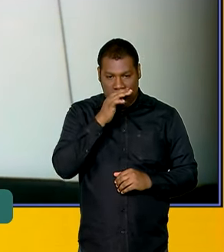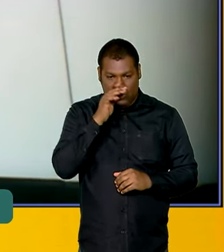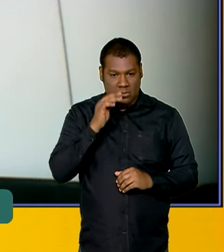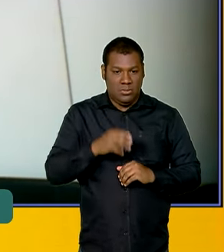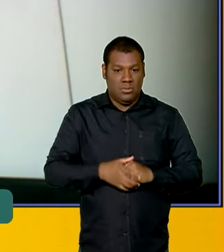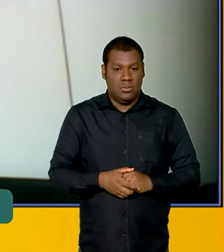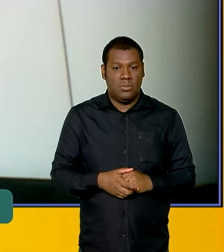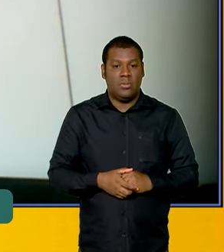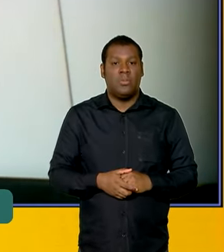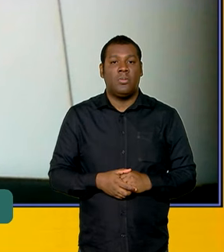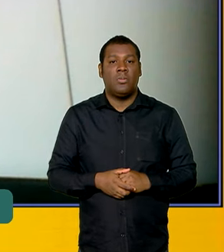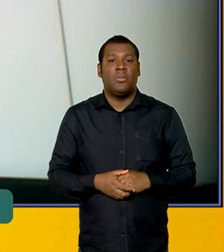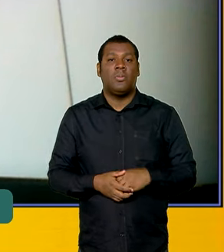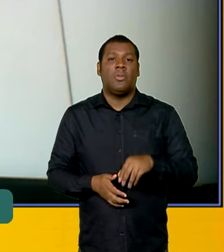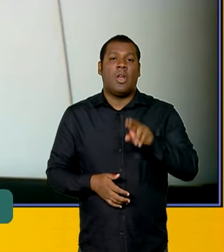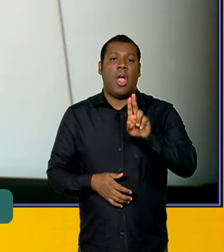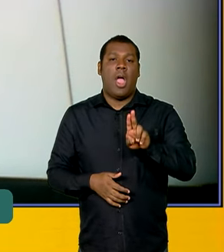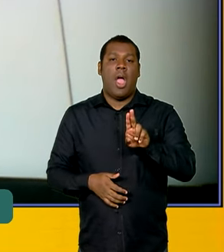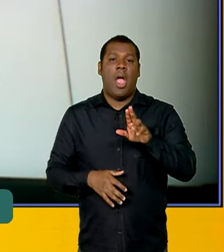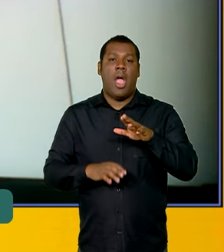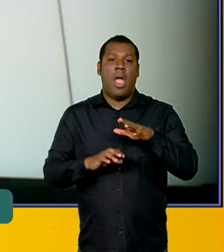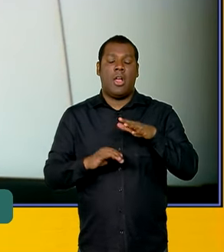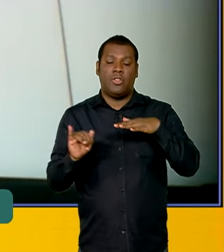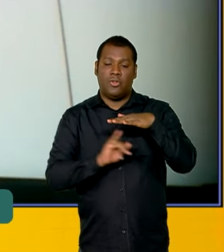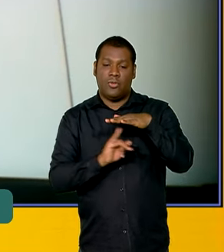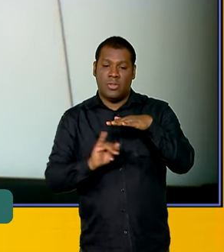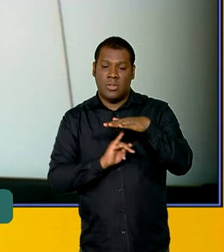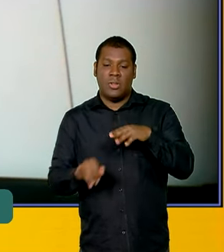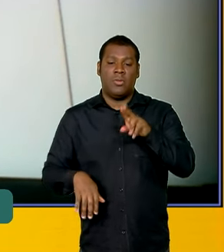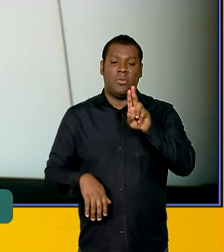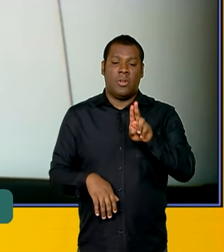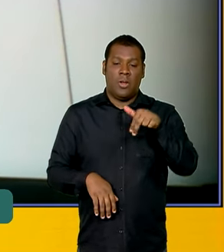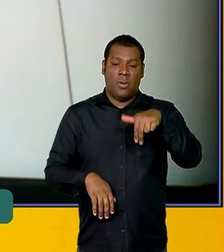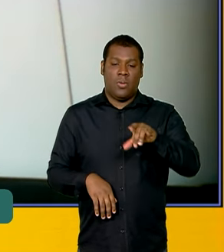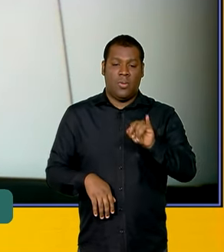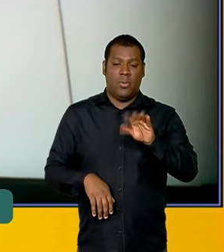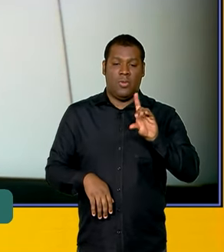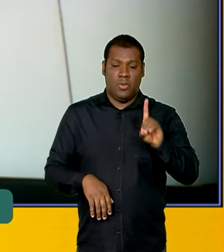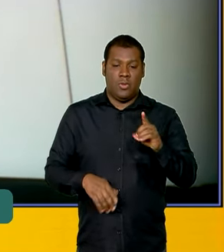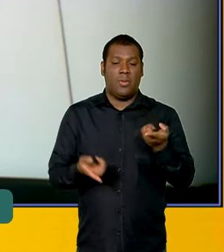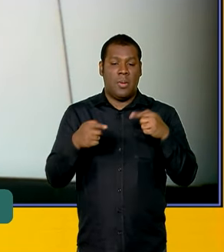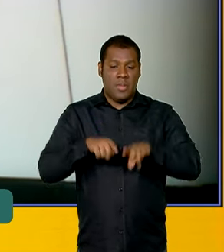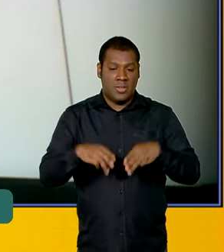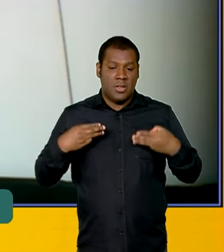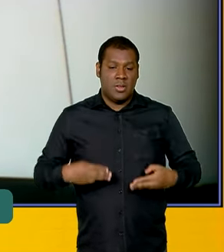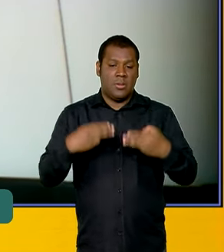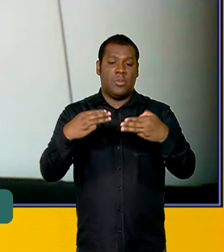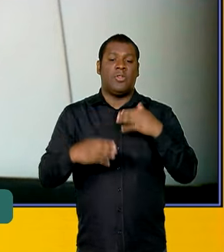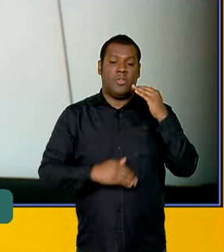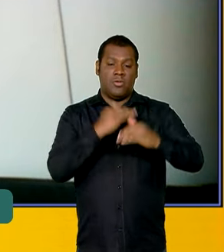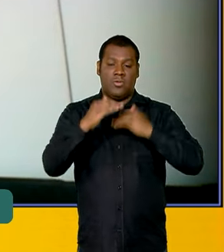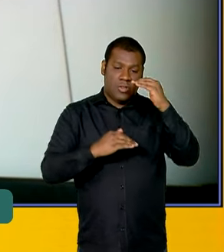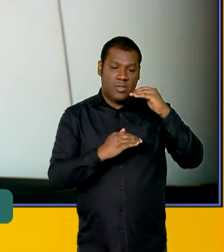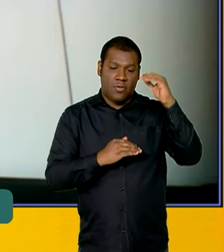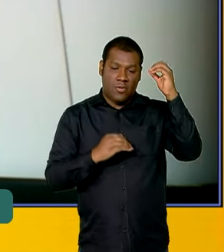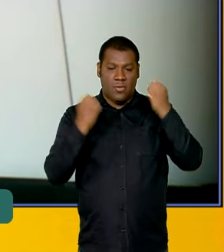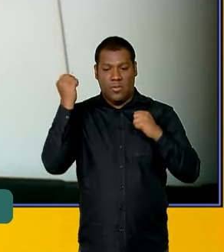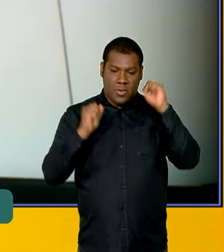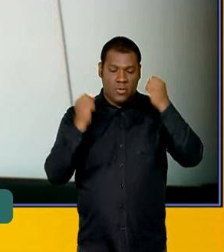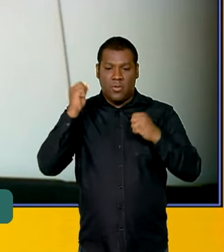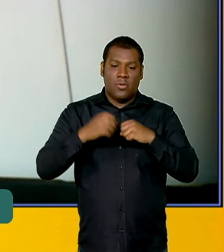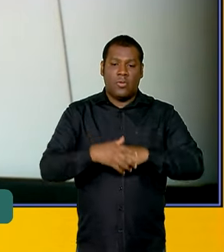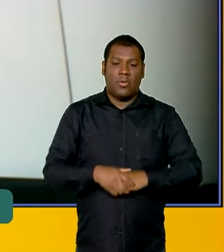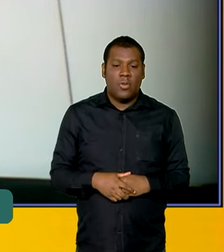esse apoio da Unido é nesse sentido, de contribuir com o Ministério do Desenvolvimento, Indústria e Comércio e Serviços